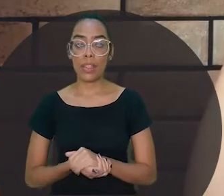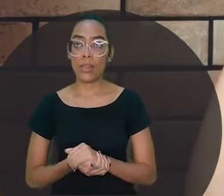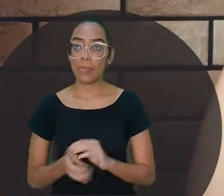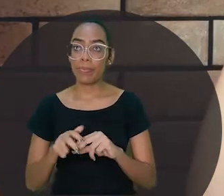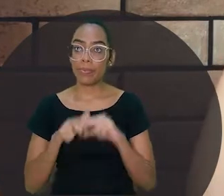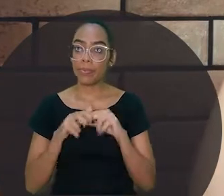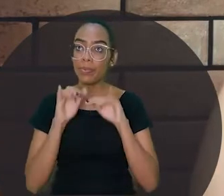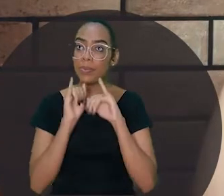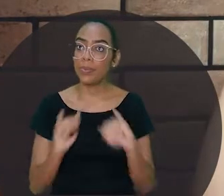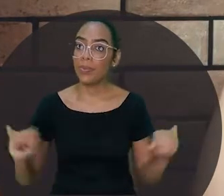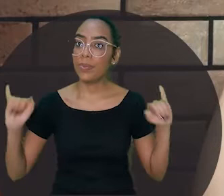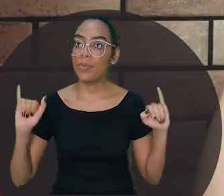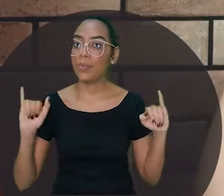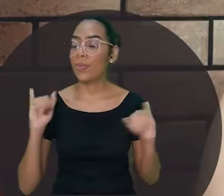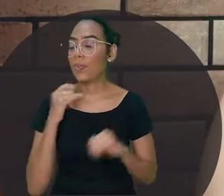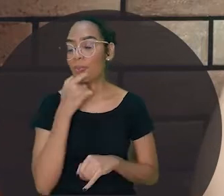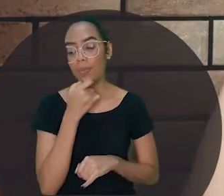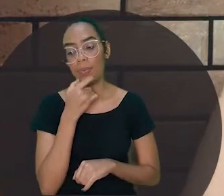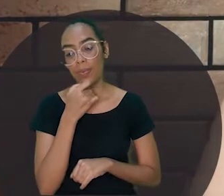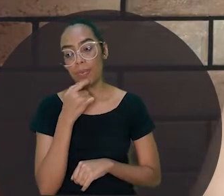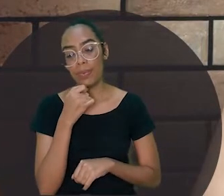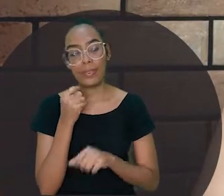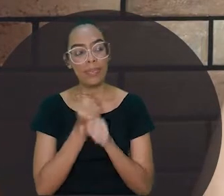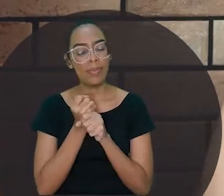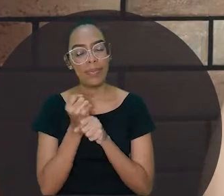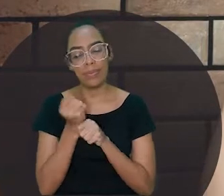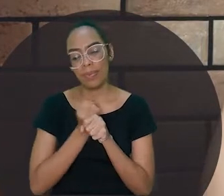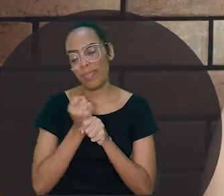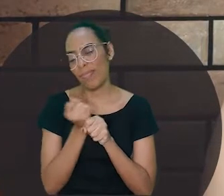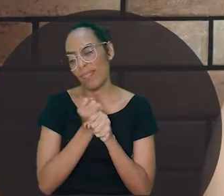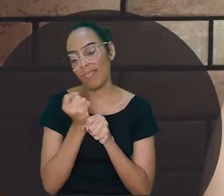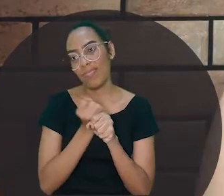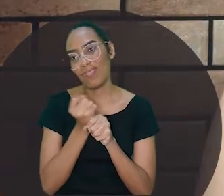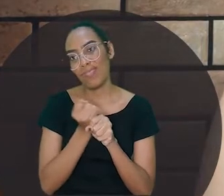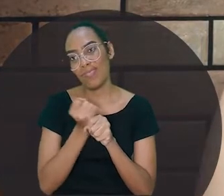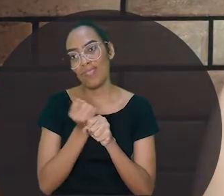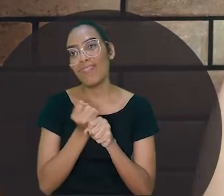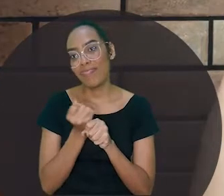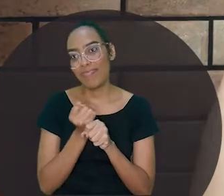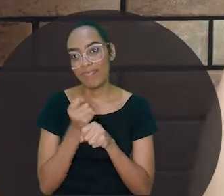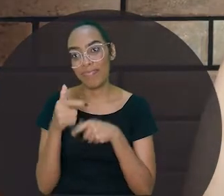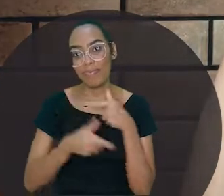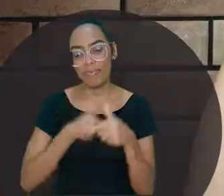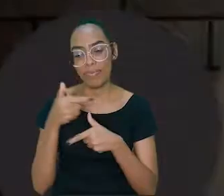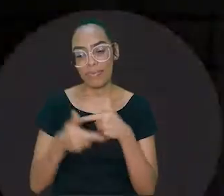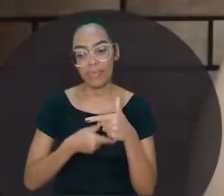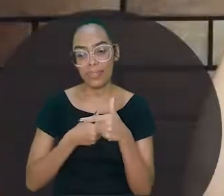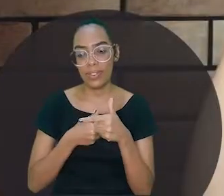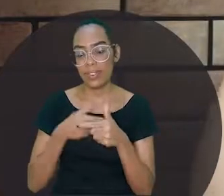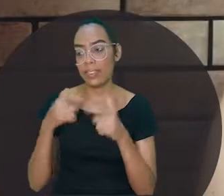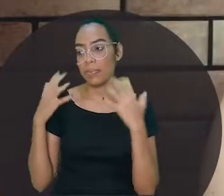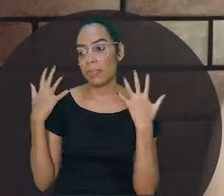dizem que Xing Ling Ling Ling Ling Ling reinou por muitos e muitos anos.